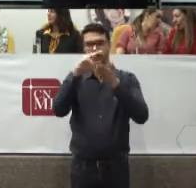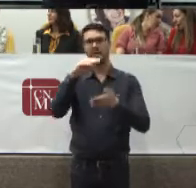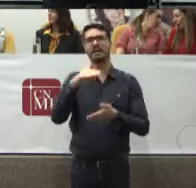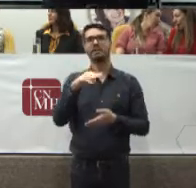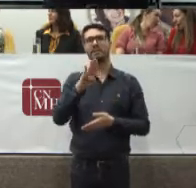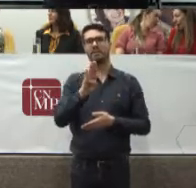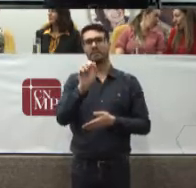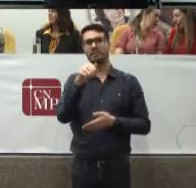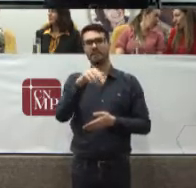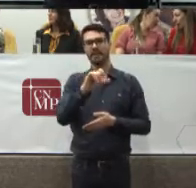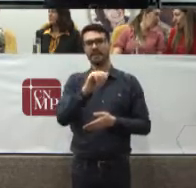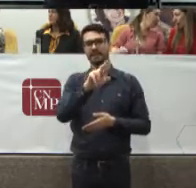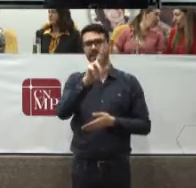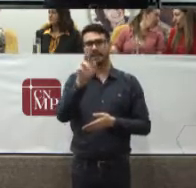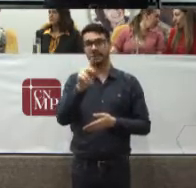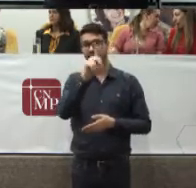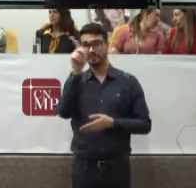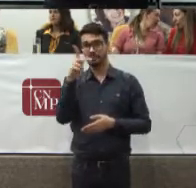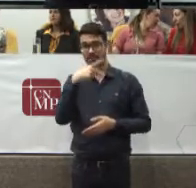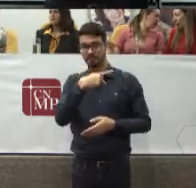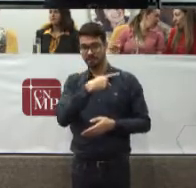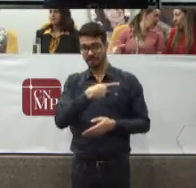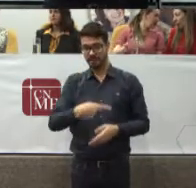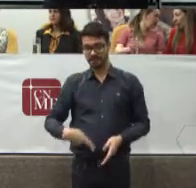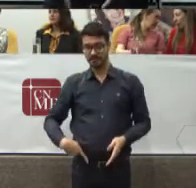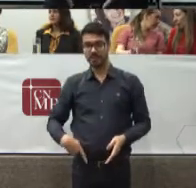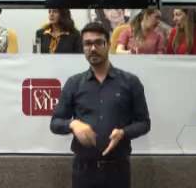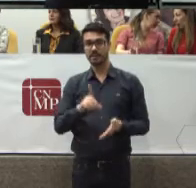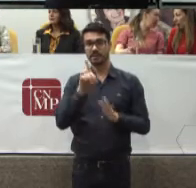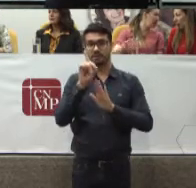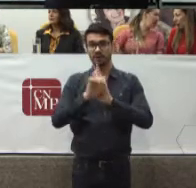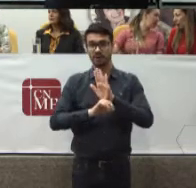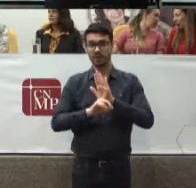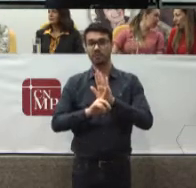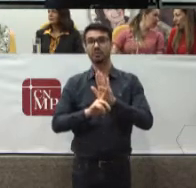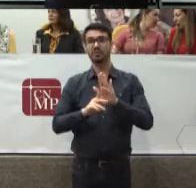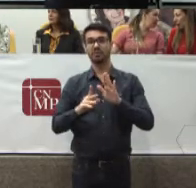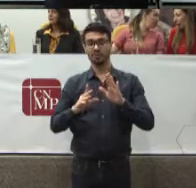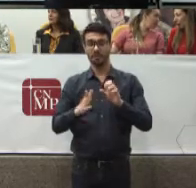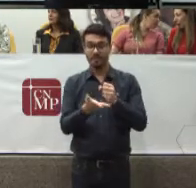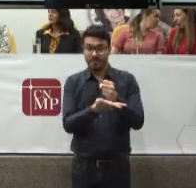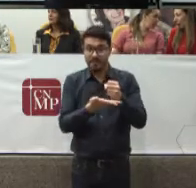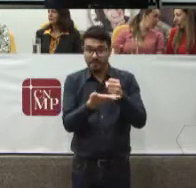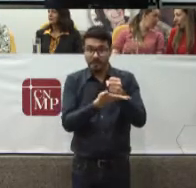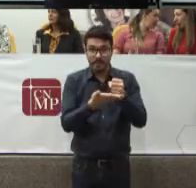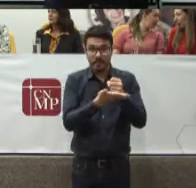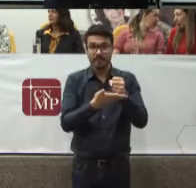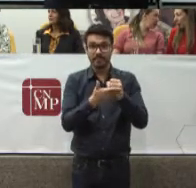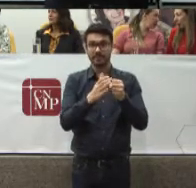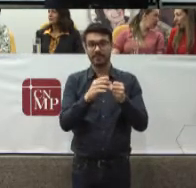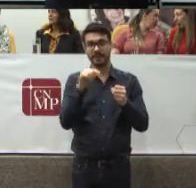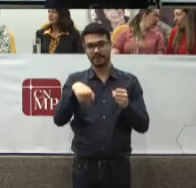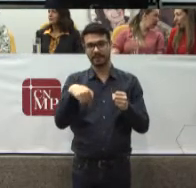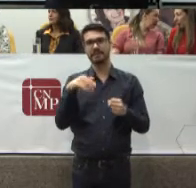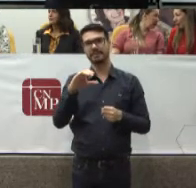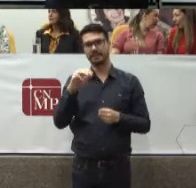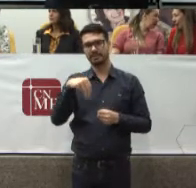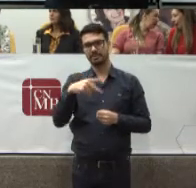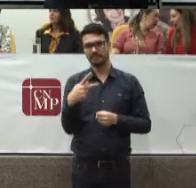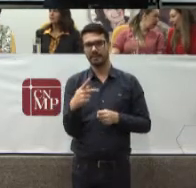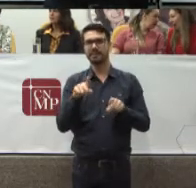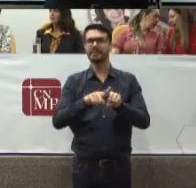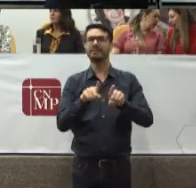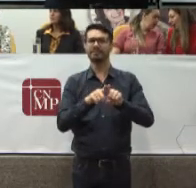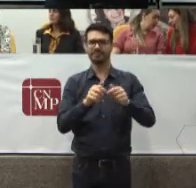Comissão De Direitos Fundamentais Do CNMP Como já dito Que tem uma atuação